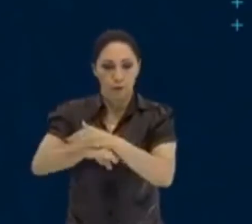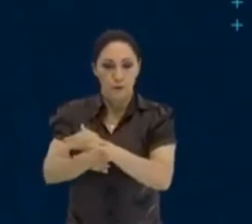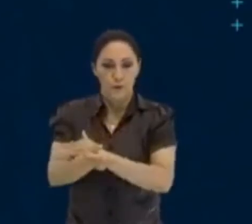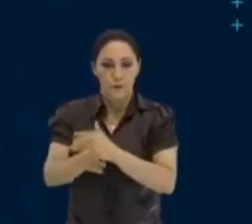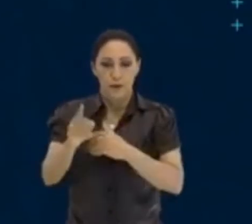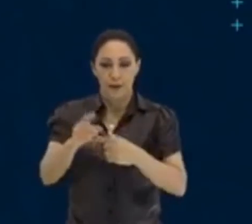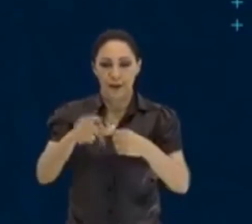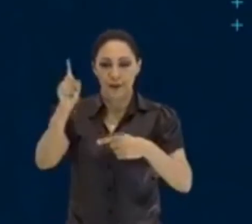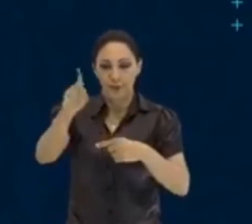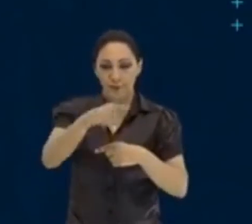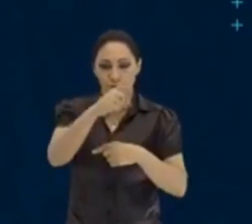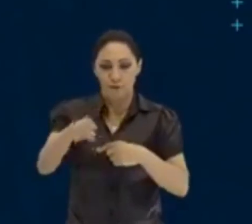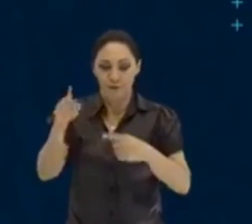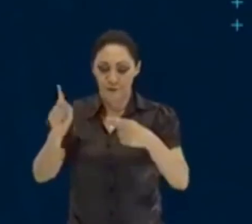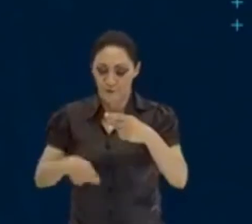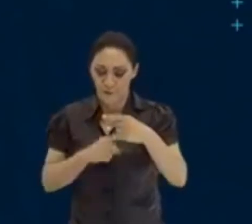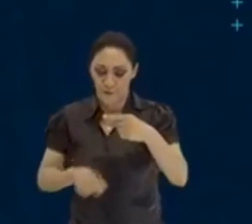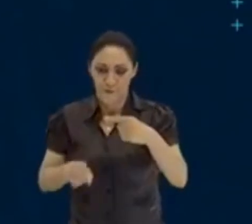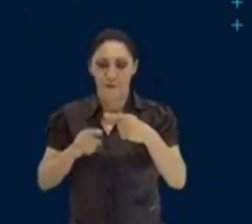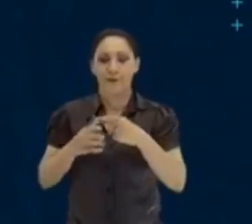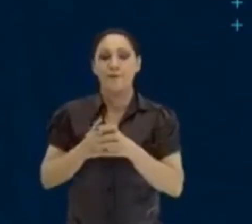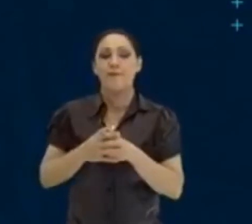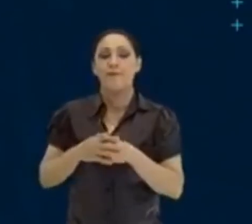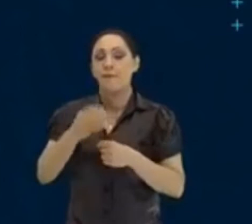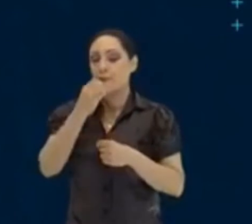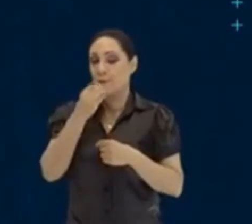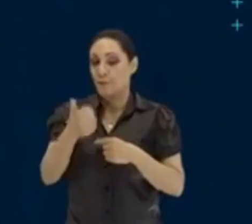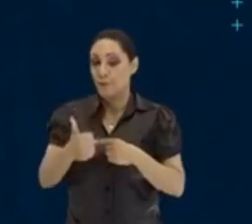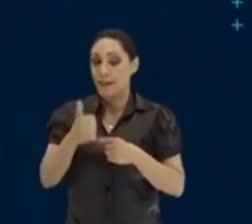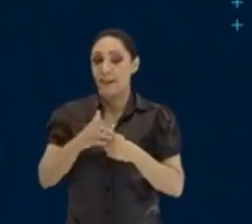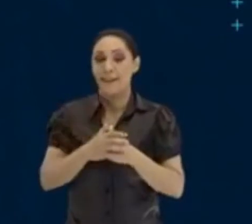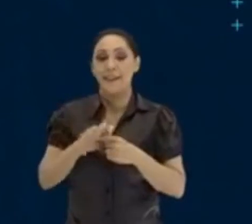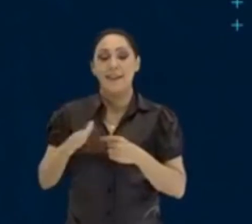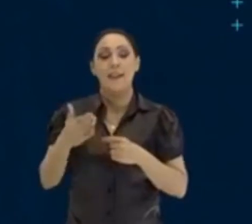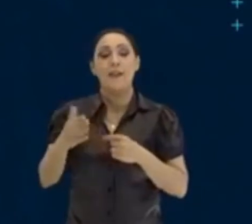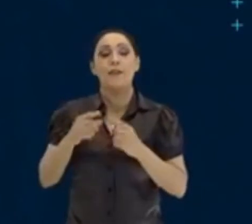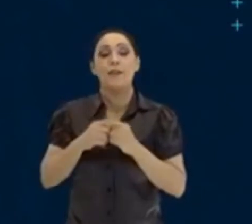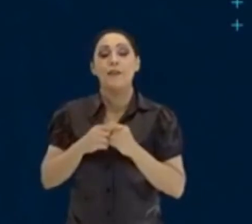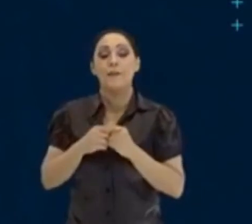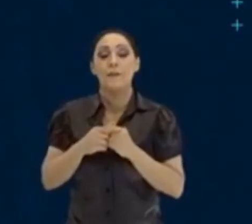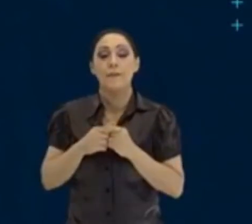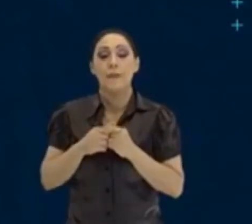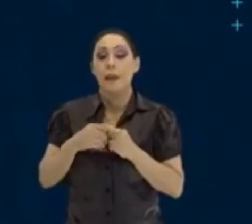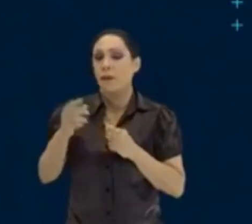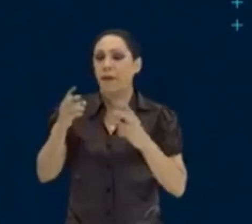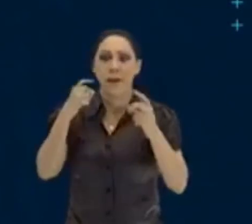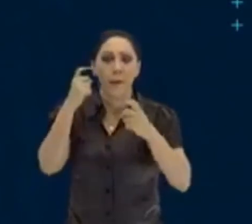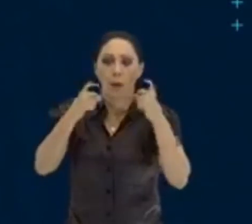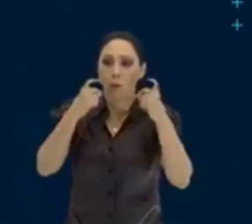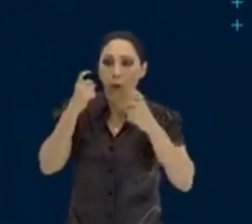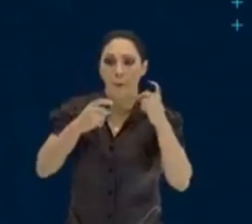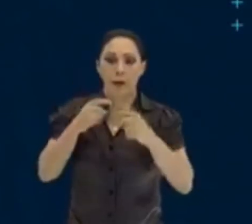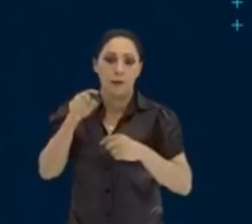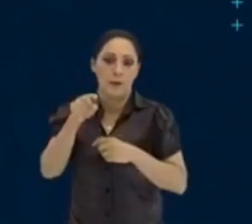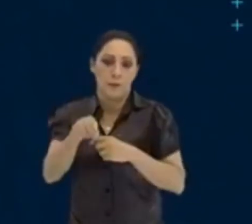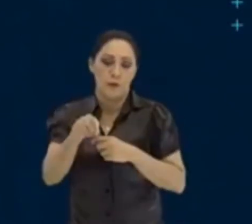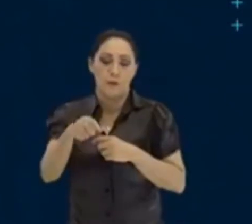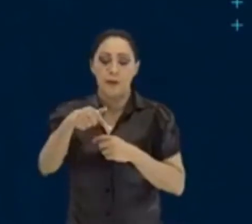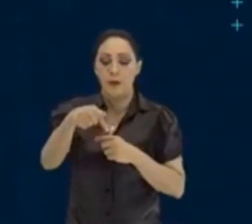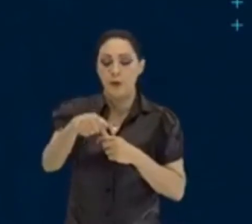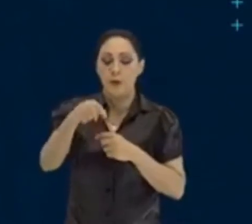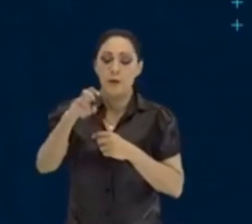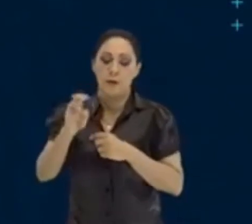toma, palhaço, vai embora. Muito bem. Aí, você vai ficar, não vai ficar preocupado em multiplicar o 75